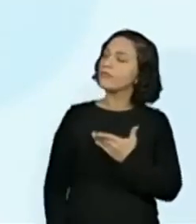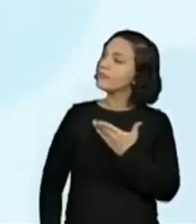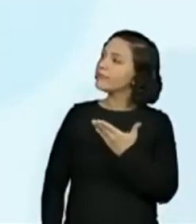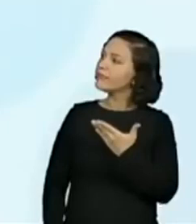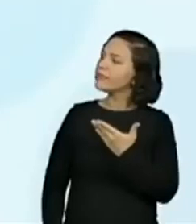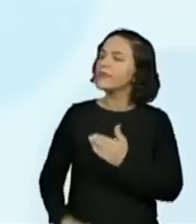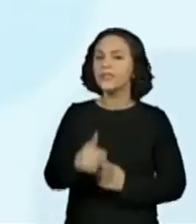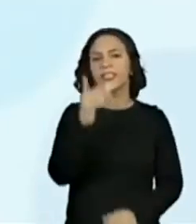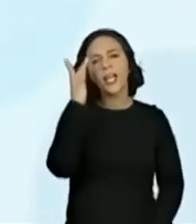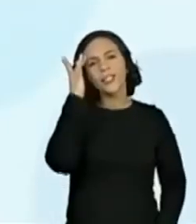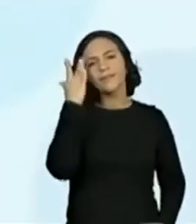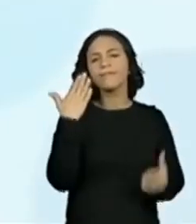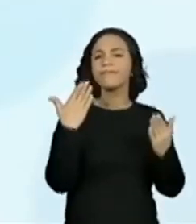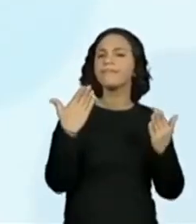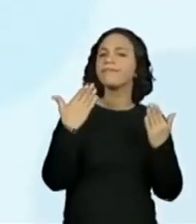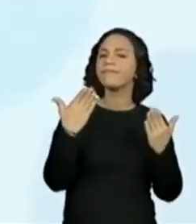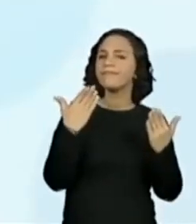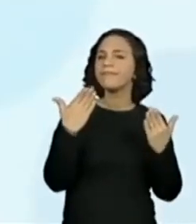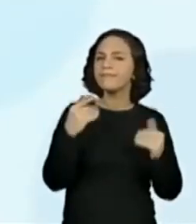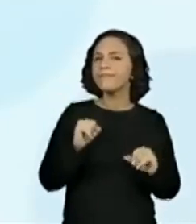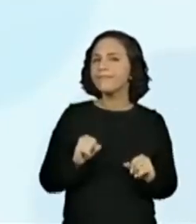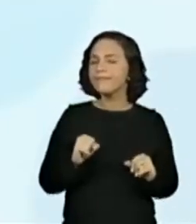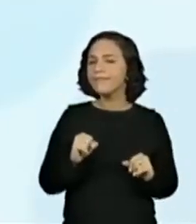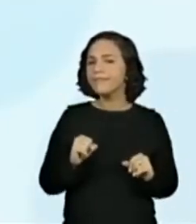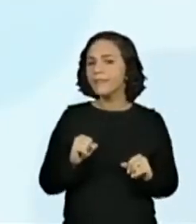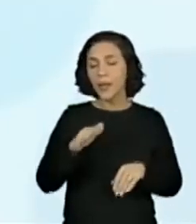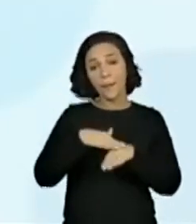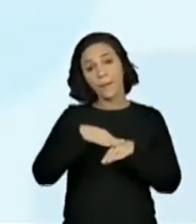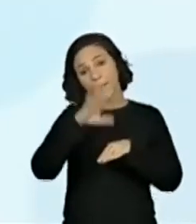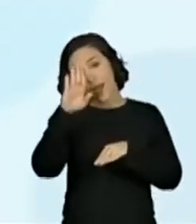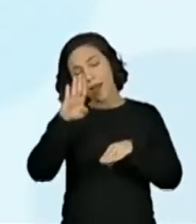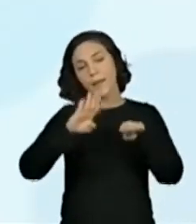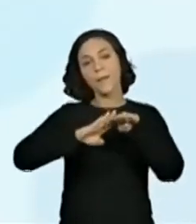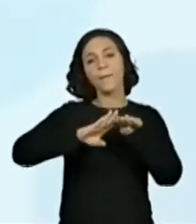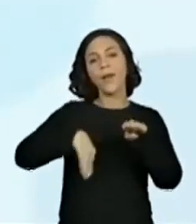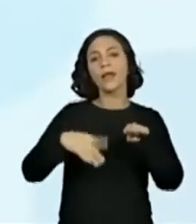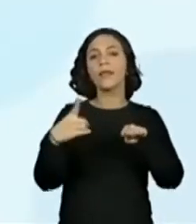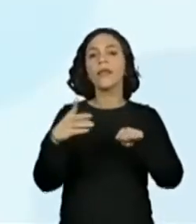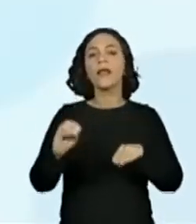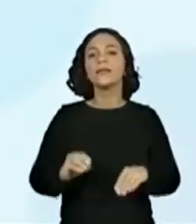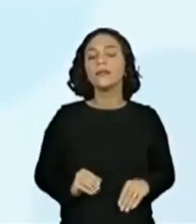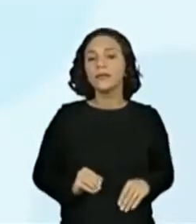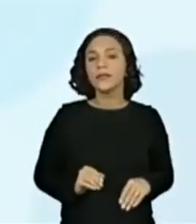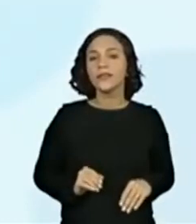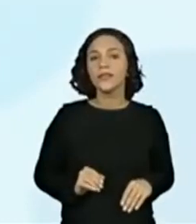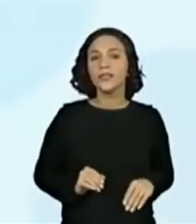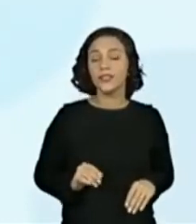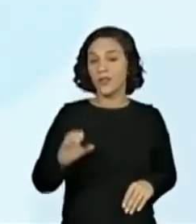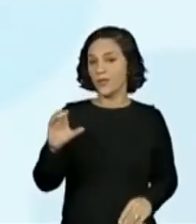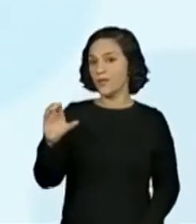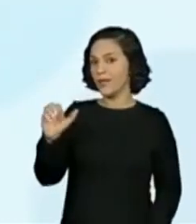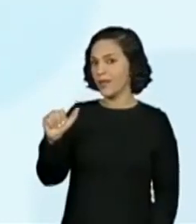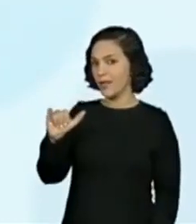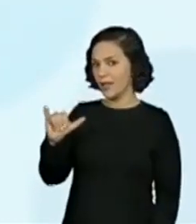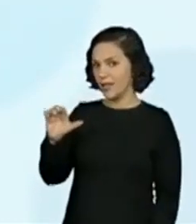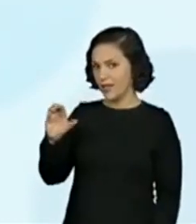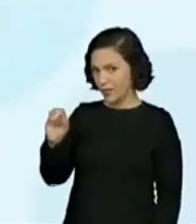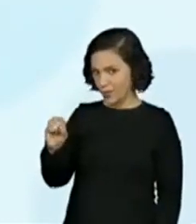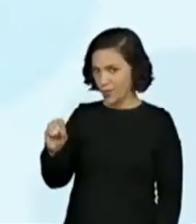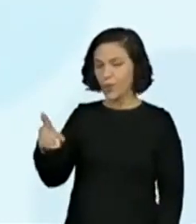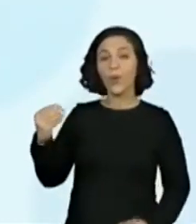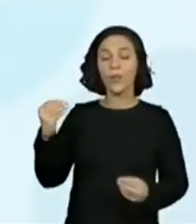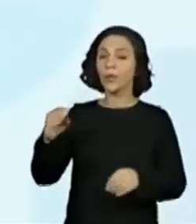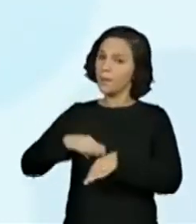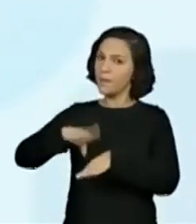As professeiras já estão colocando a estimativa, a estimativa, isso mesmo. Ó, o Caio já respondeu que tem mais e ele já até colocou um